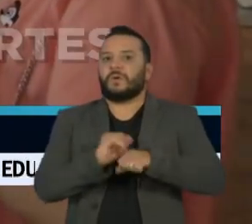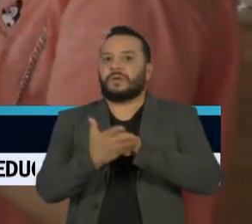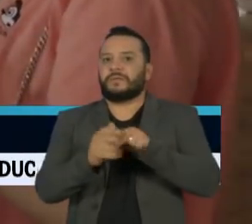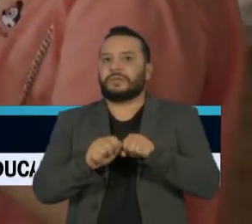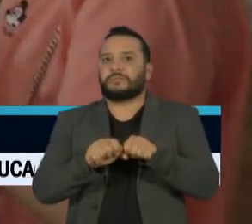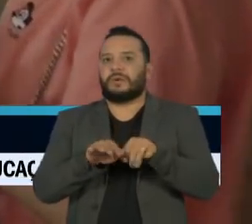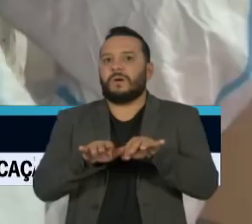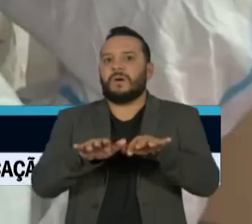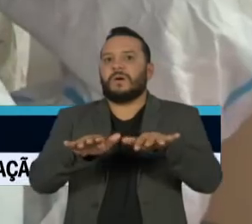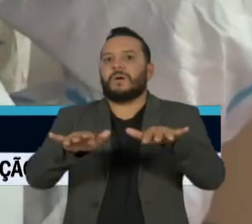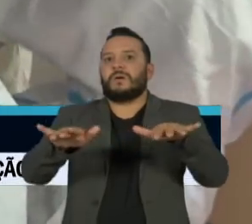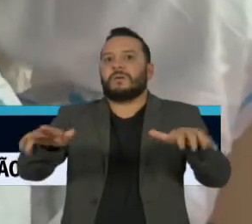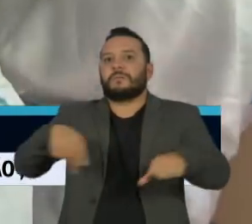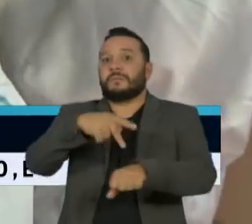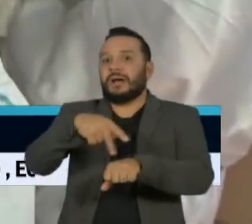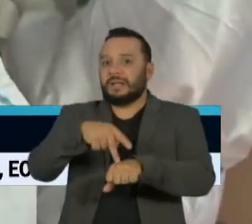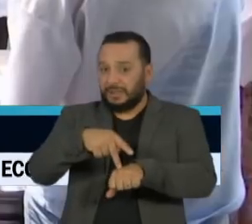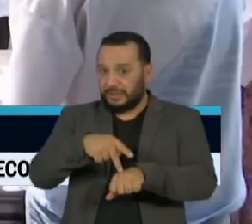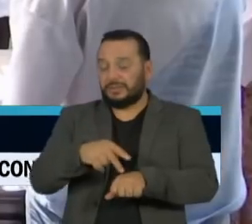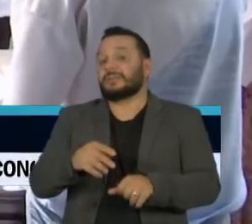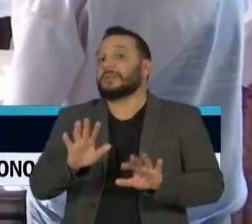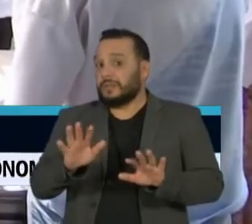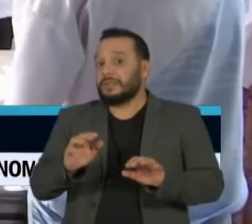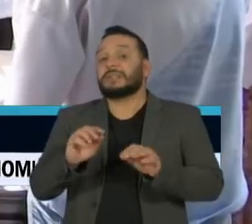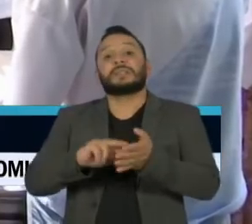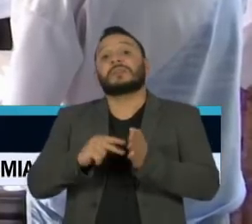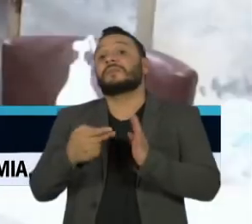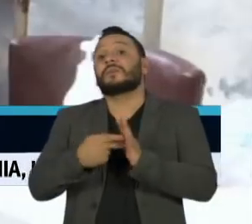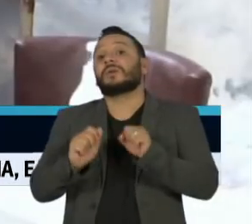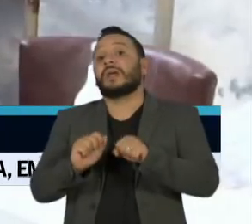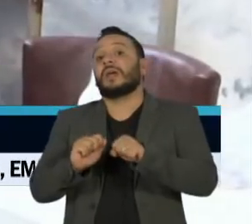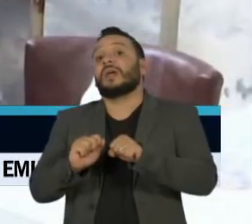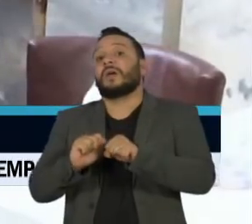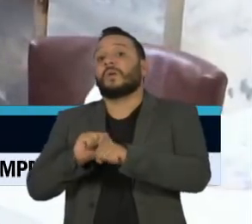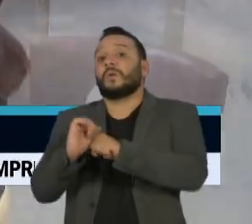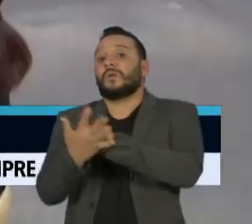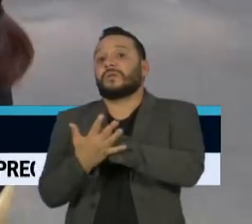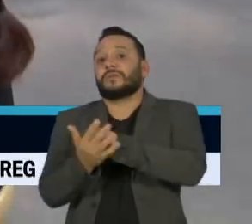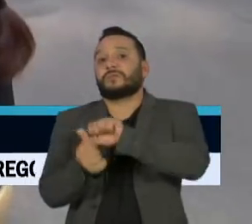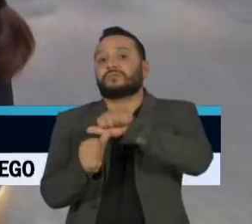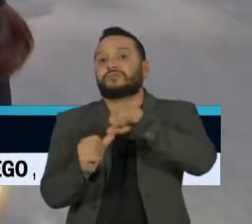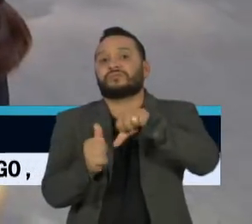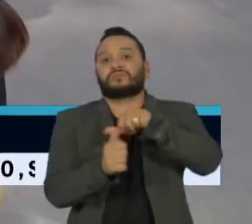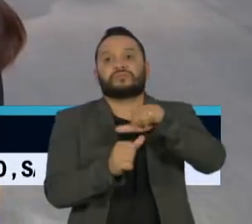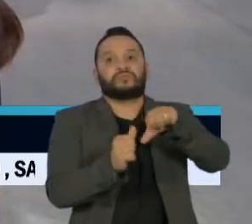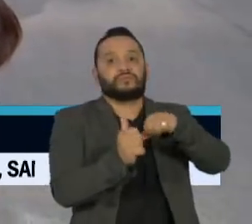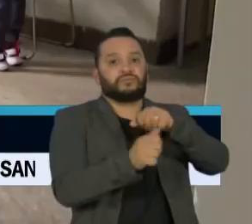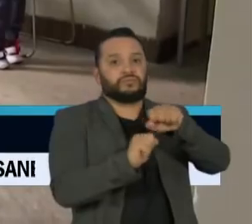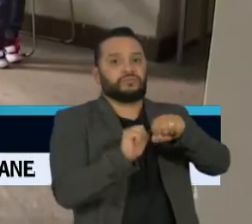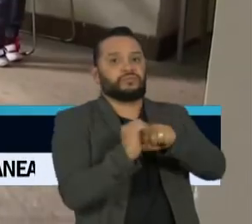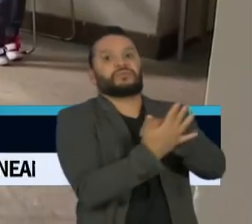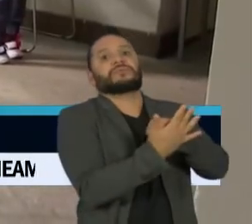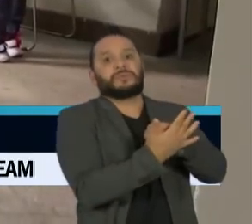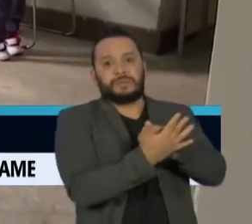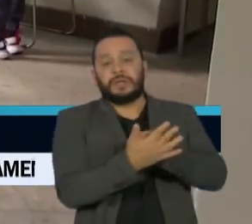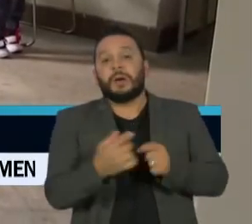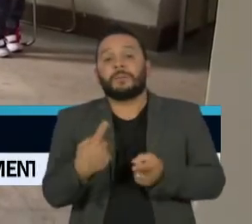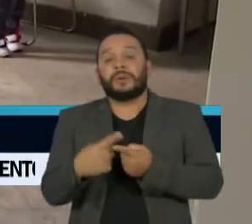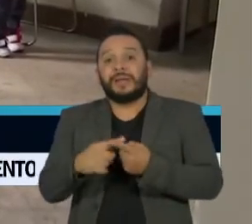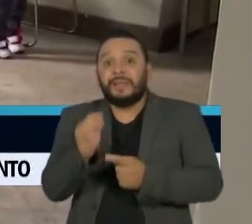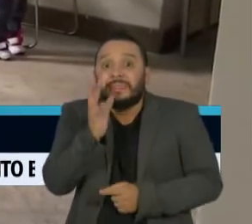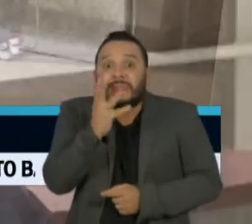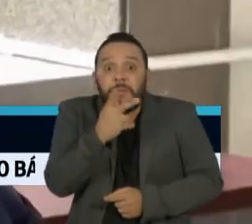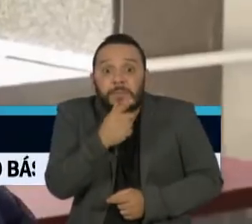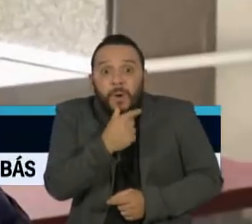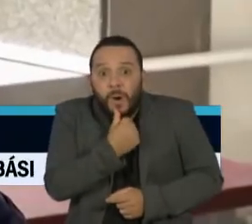localidades do país pode indicar uma mutação do coronavírus. Os pacientes demoram mais para testar negativo e os